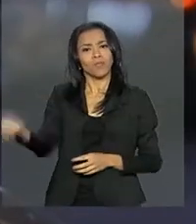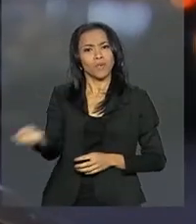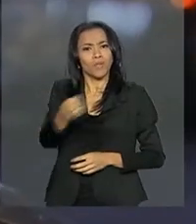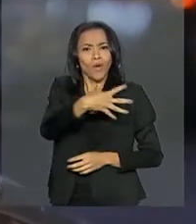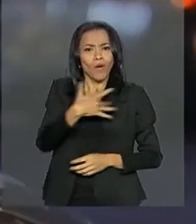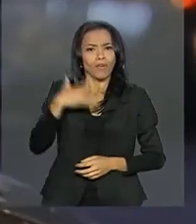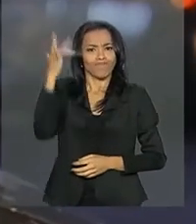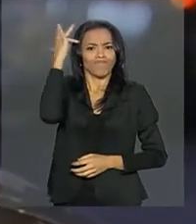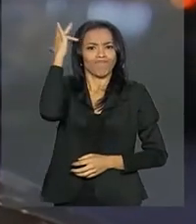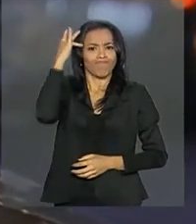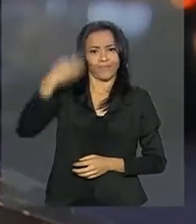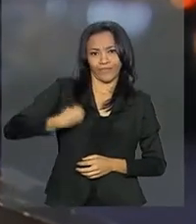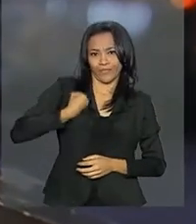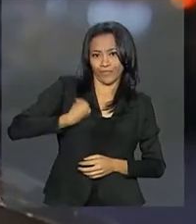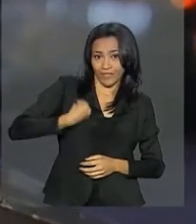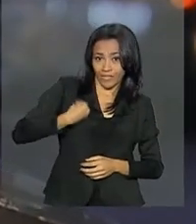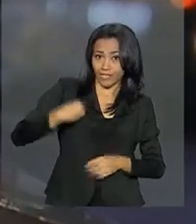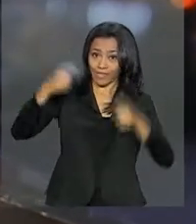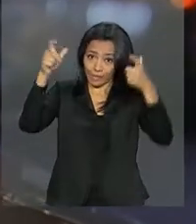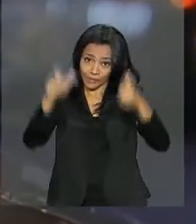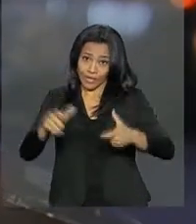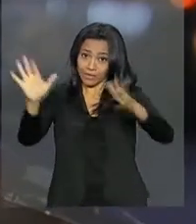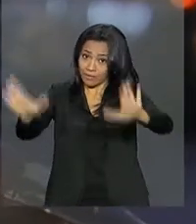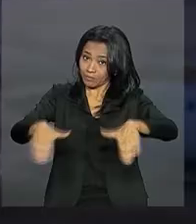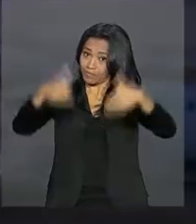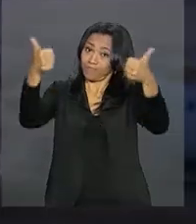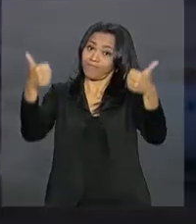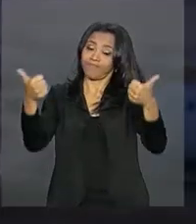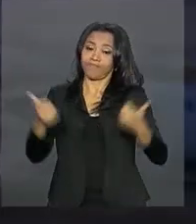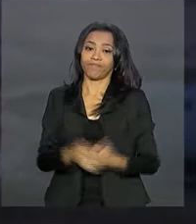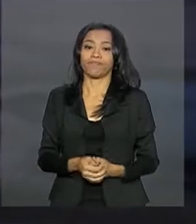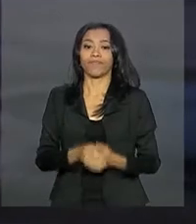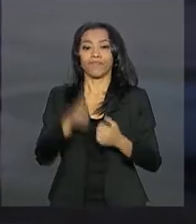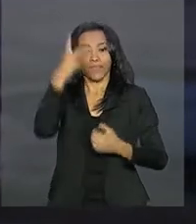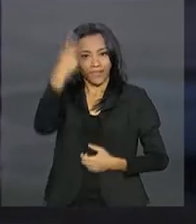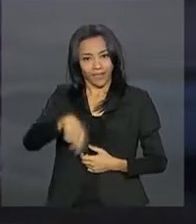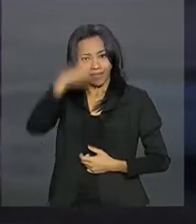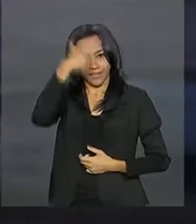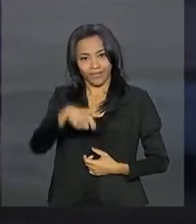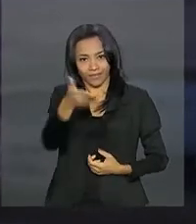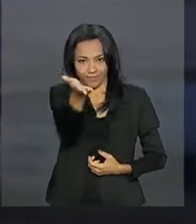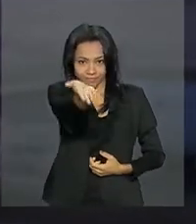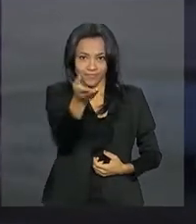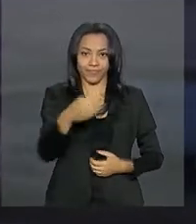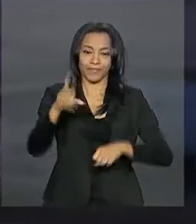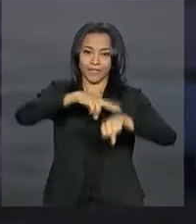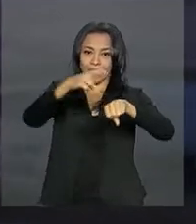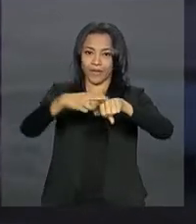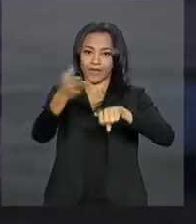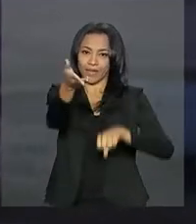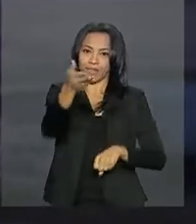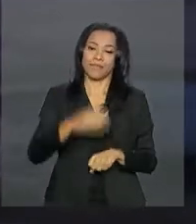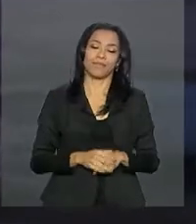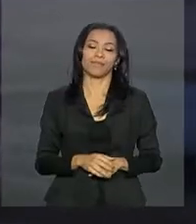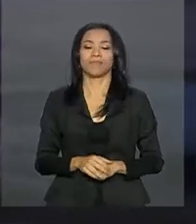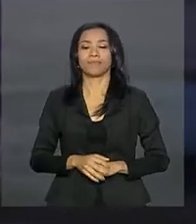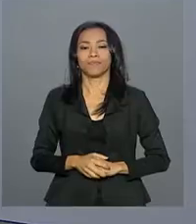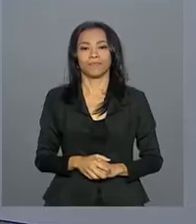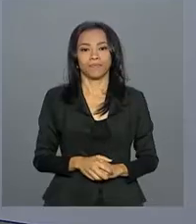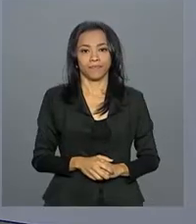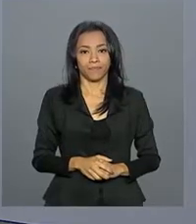de vida em meios melhores nas cidades de destino. De Boa Vista, em Roraima, João Pedro Neto, para a TV NBR.